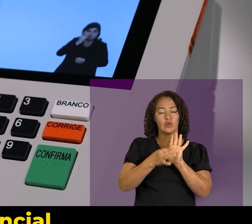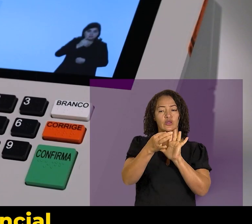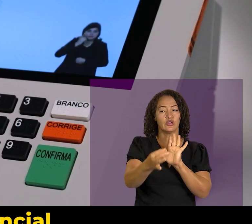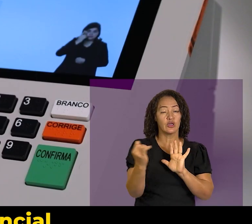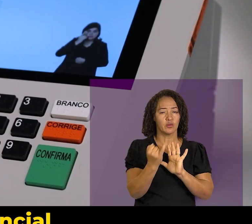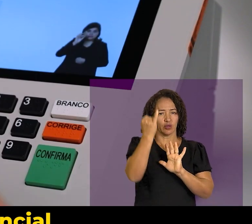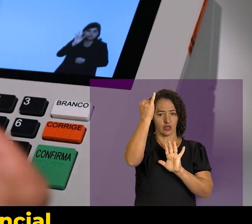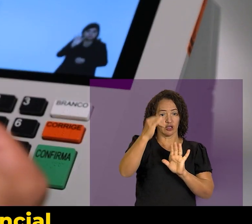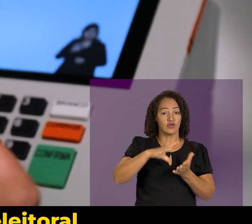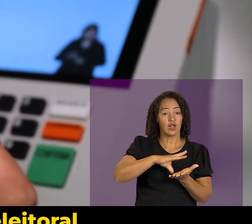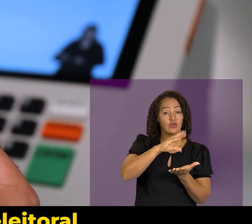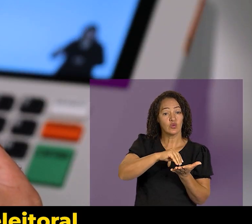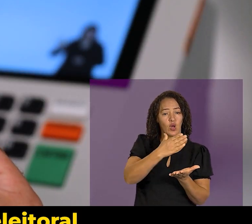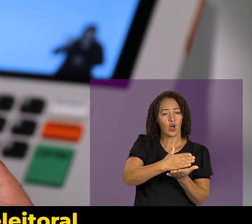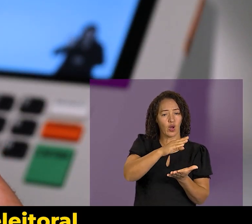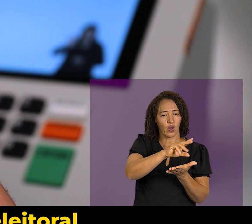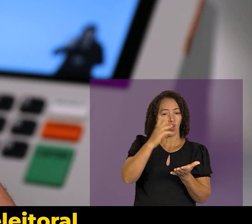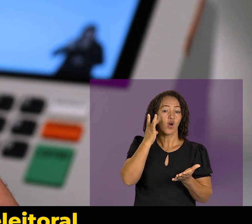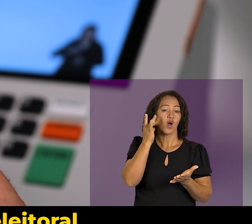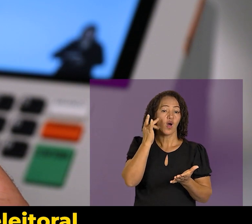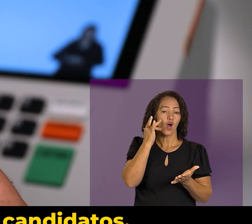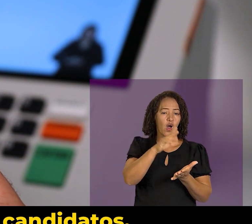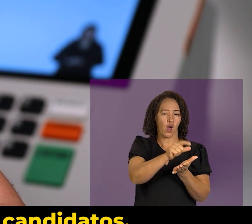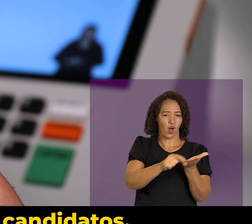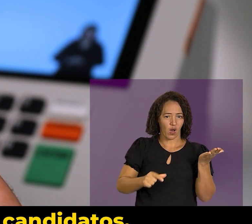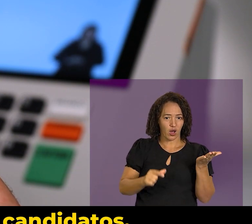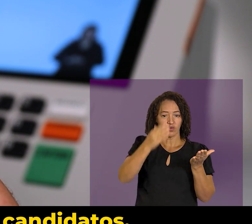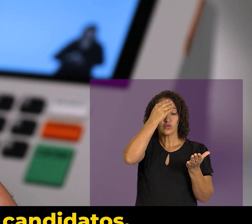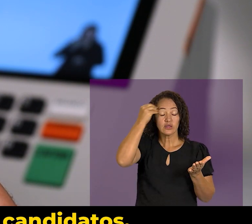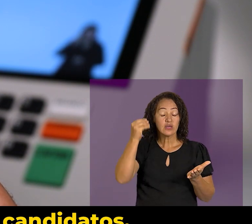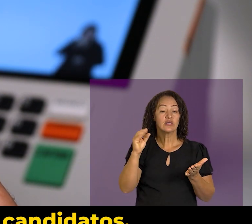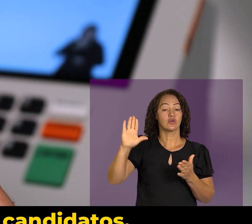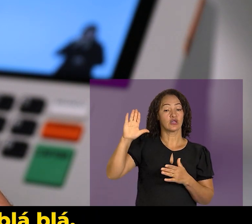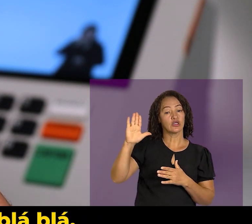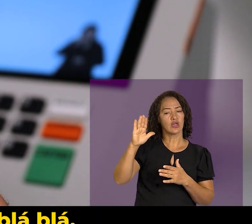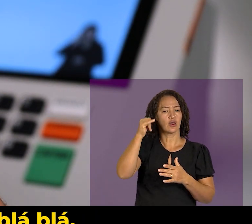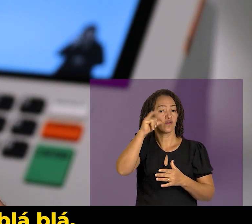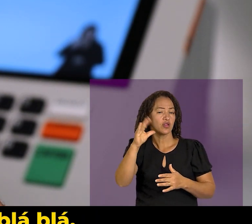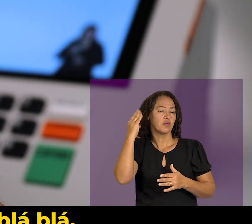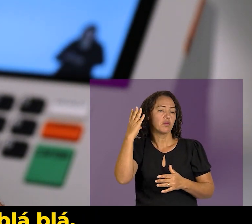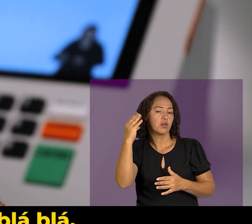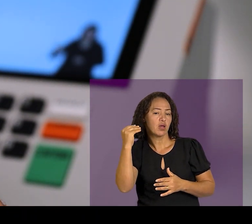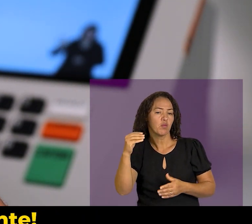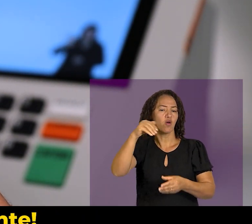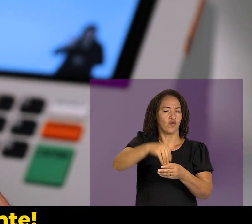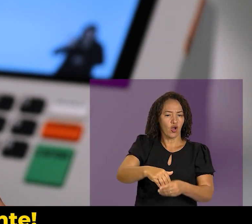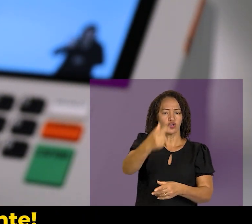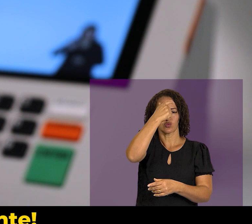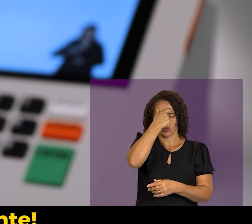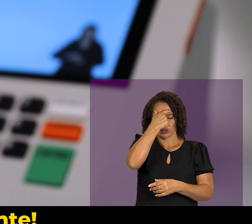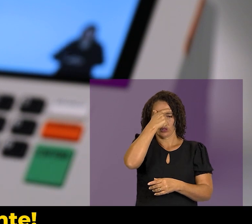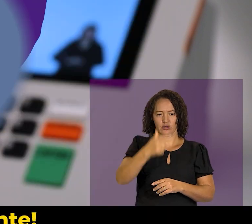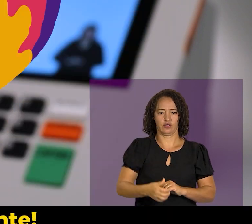Uma dica essencial é levar a sua cola eleitoral pra não esquecer dos candidatos. Não caia em blá blá blá. Vote